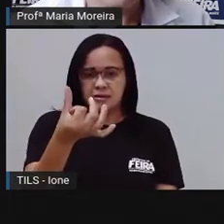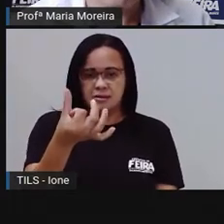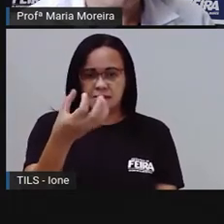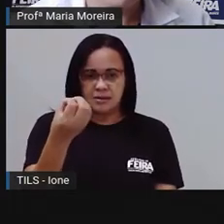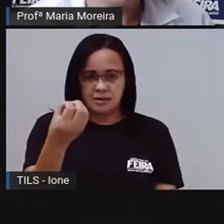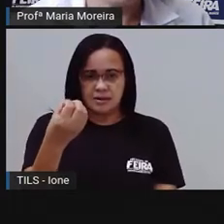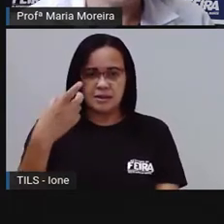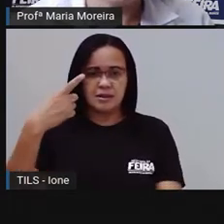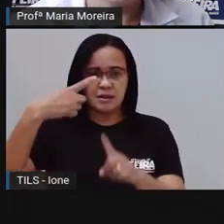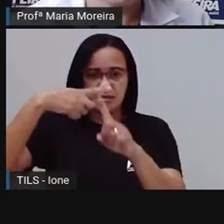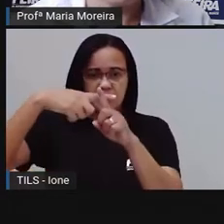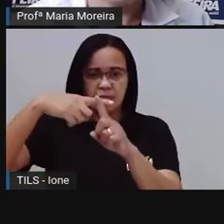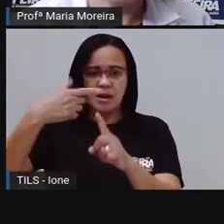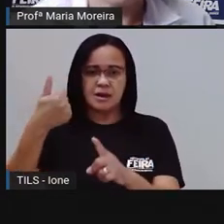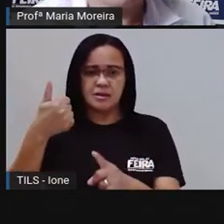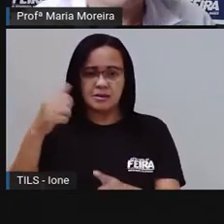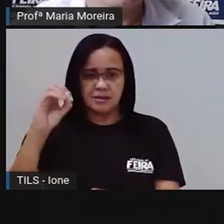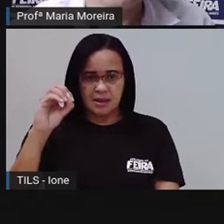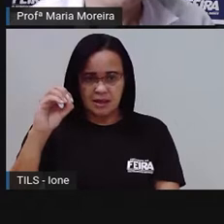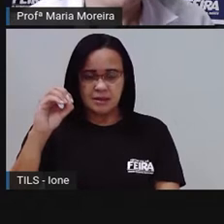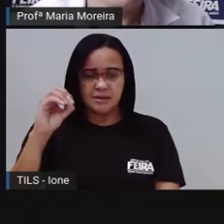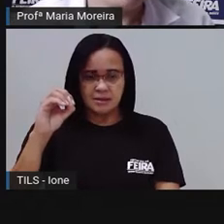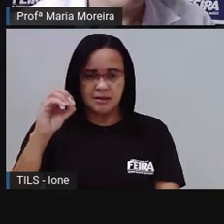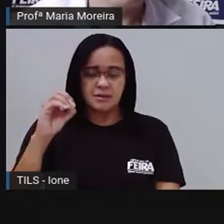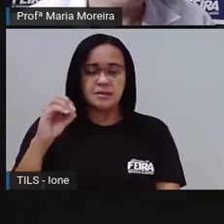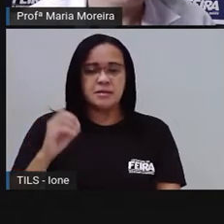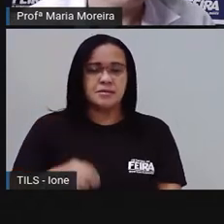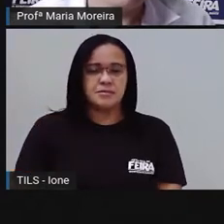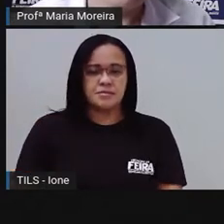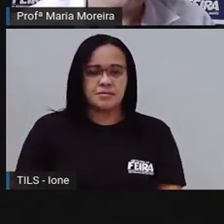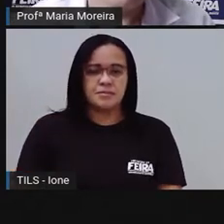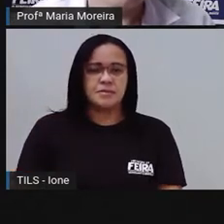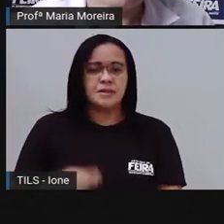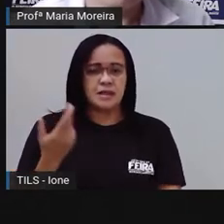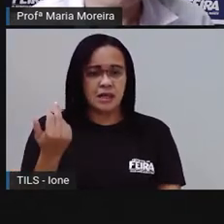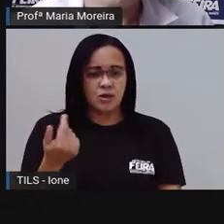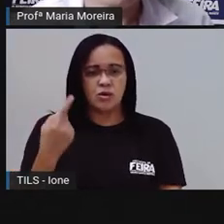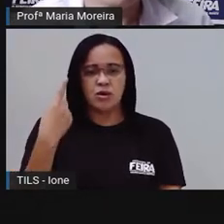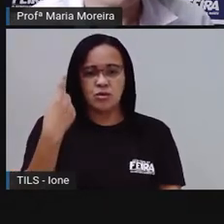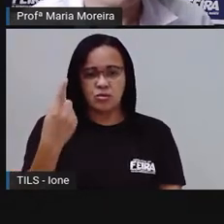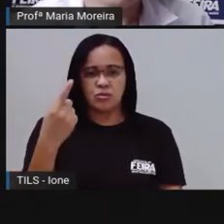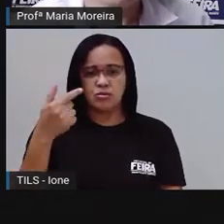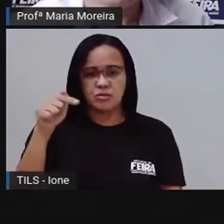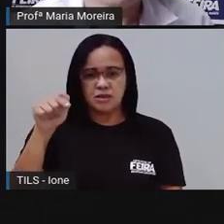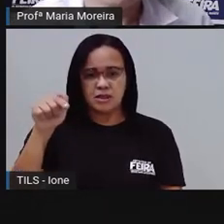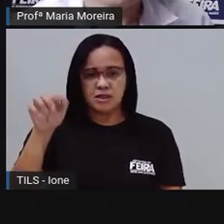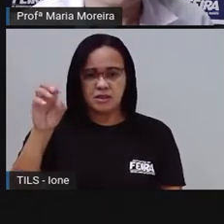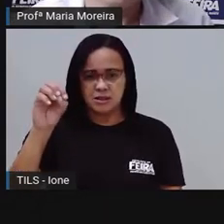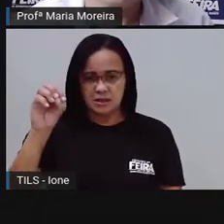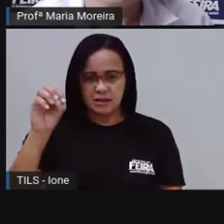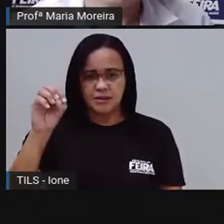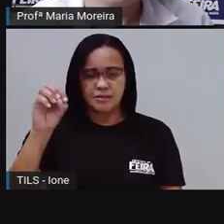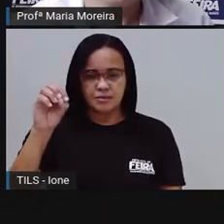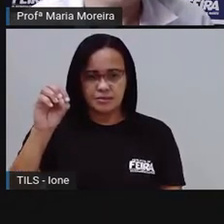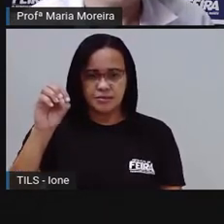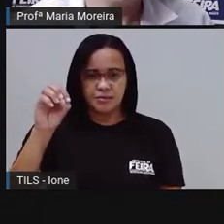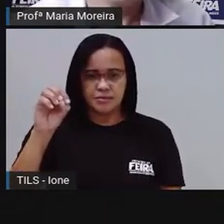Então aqui passa a ser 170, não é isso? E, né, aqui fica o que, ó, botando aqui azul agora.